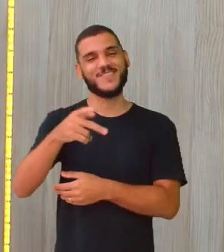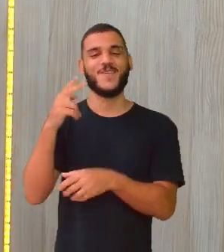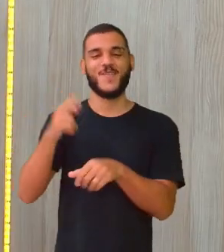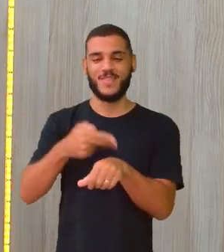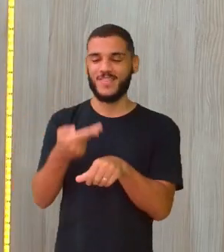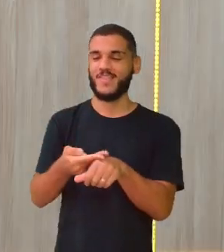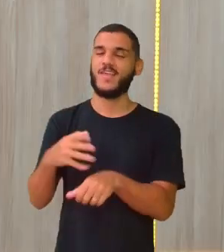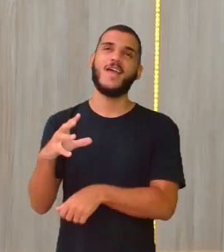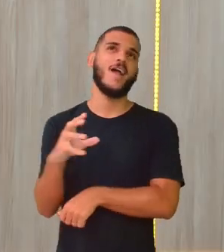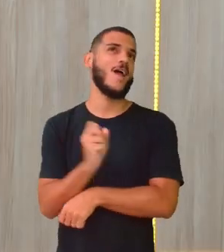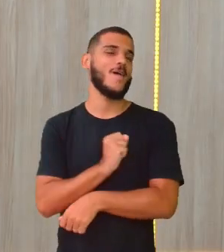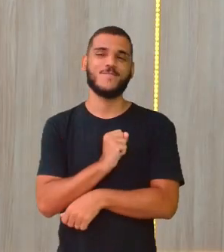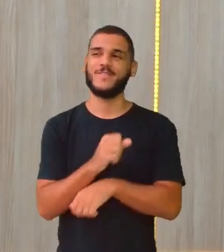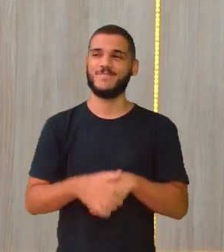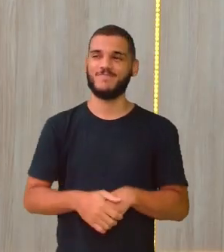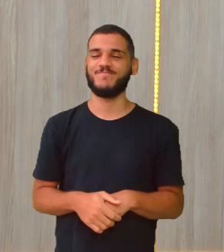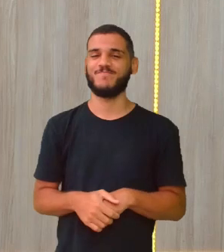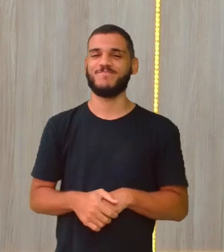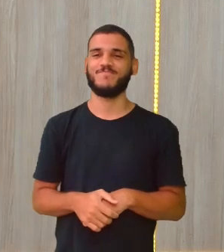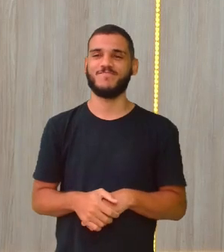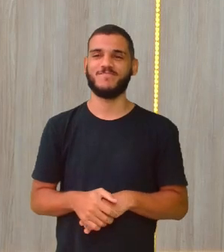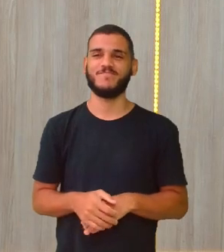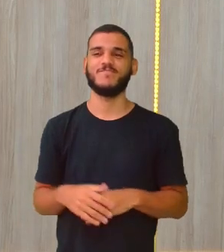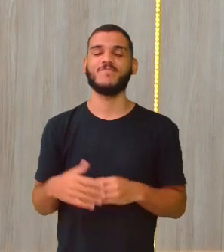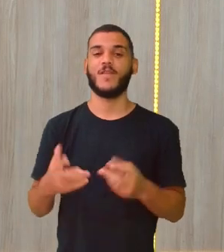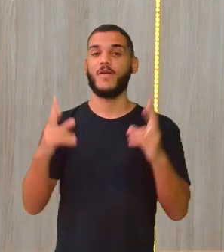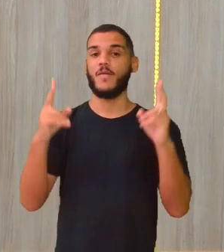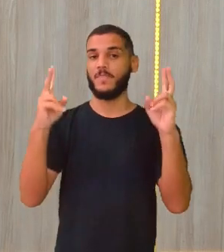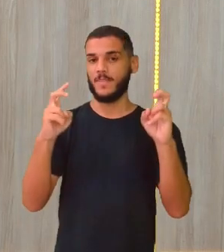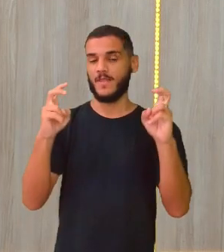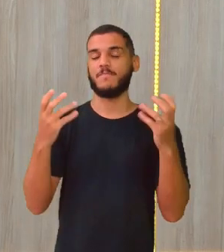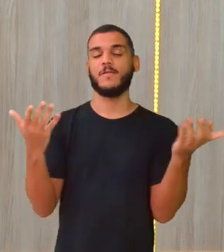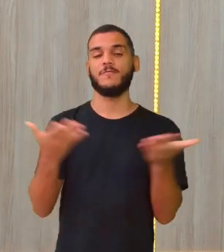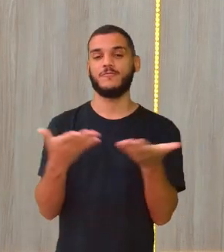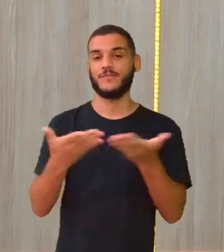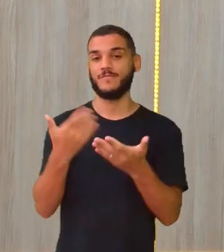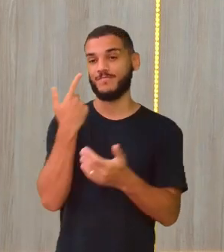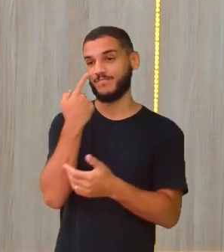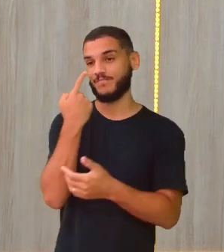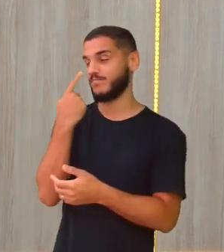Adoro o chocolate. Disposição. O tema da nossa aula vai ser o quê, ó?